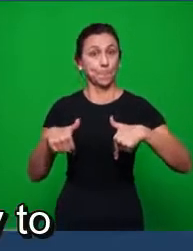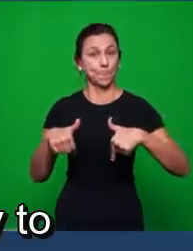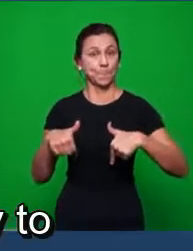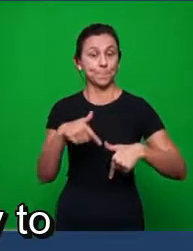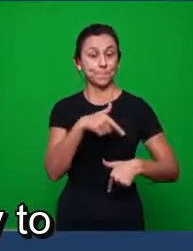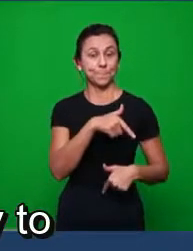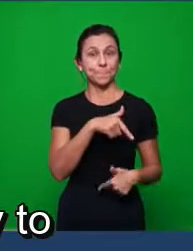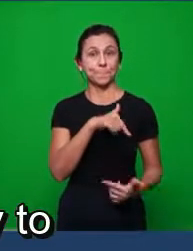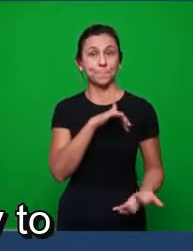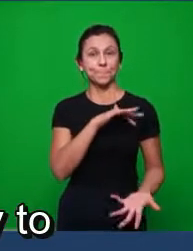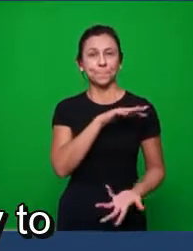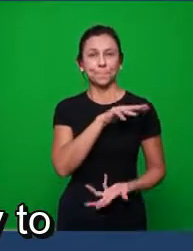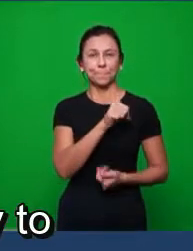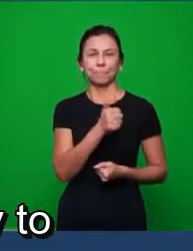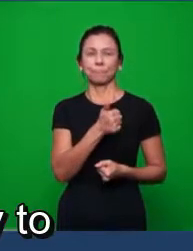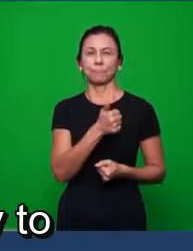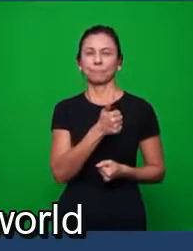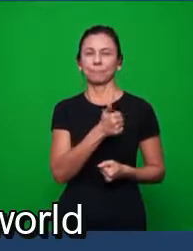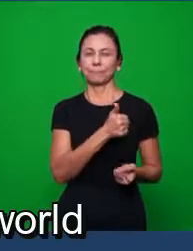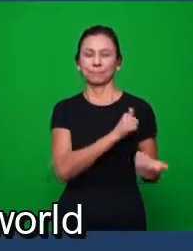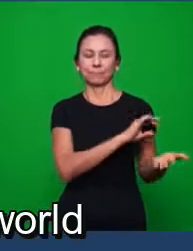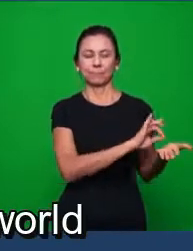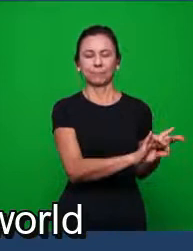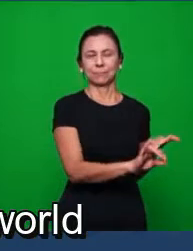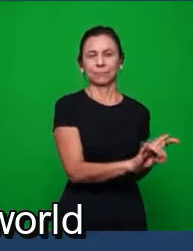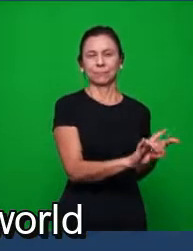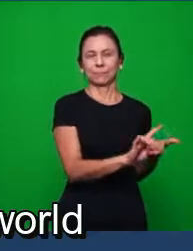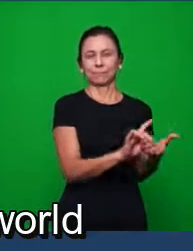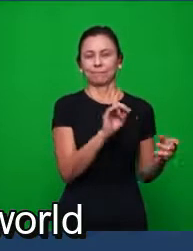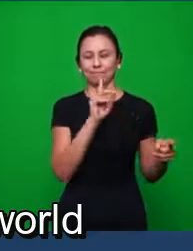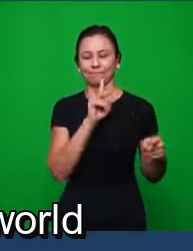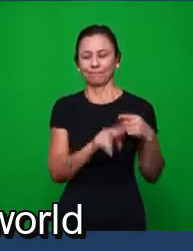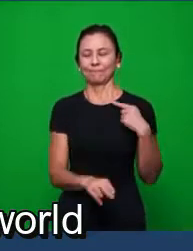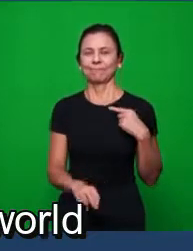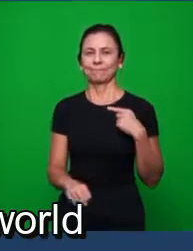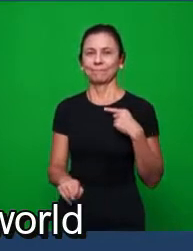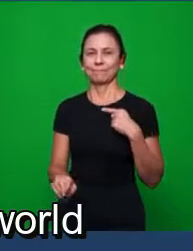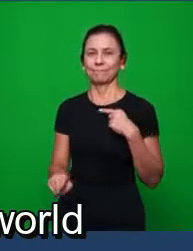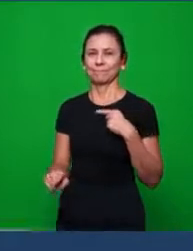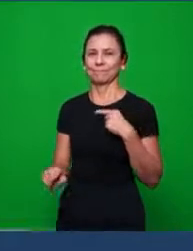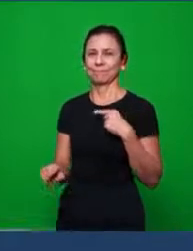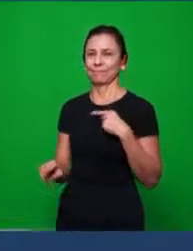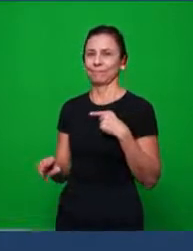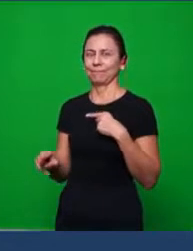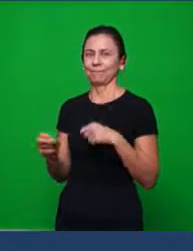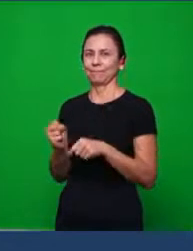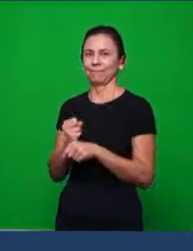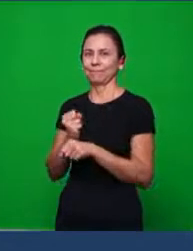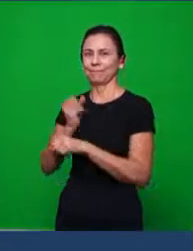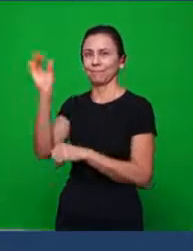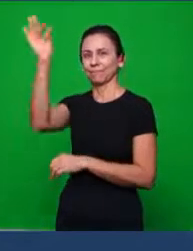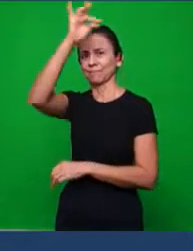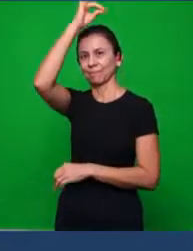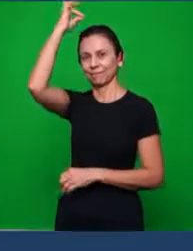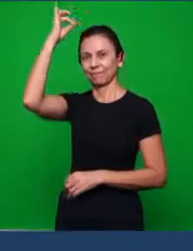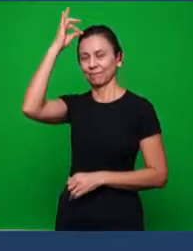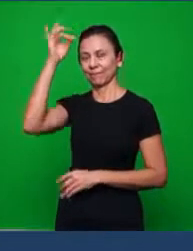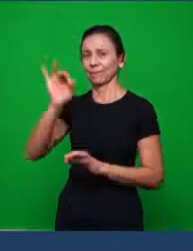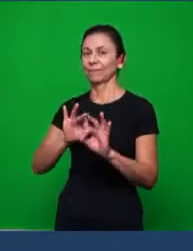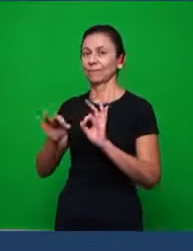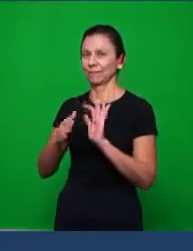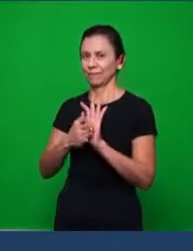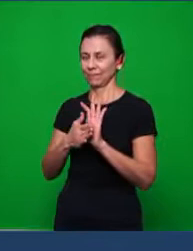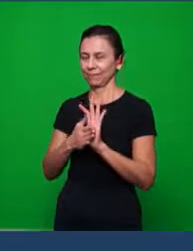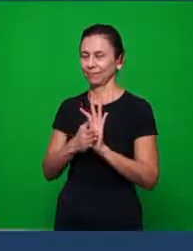mundo através da carne do inimigo para impedir a obra do Espírito Santo, que é o mundo. Então, vamos ver a